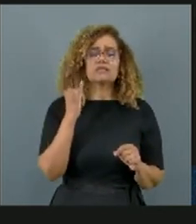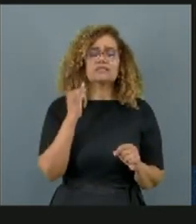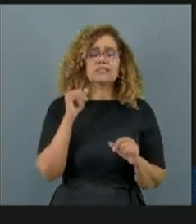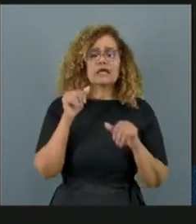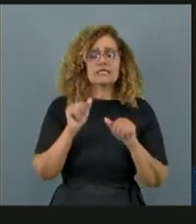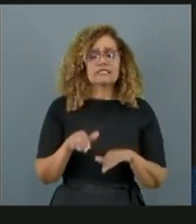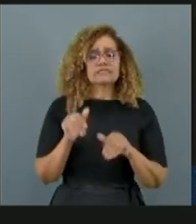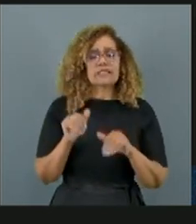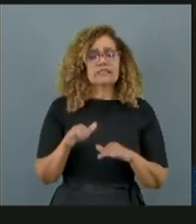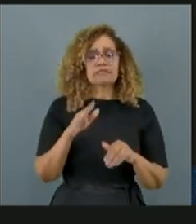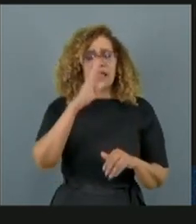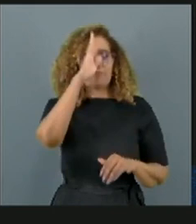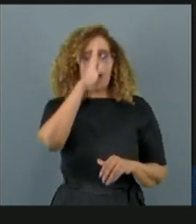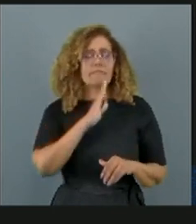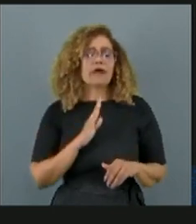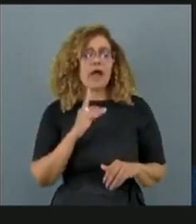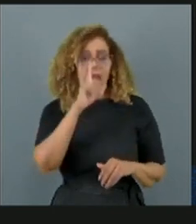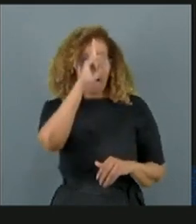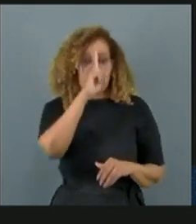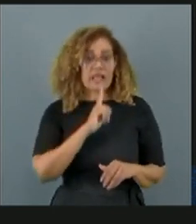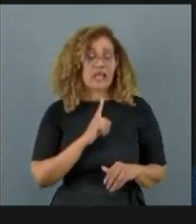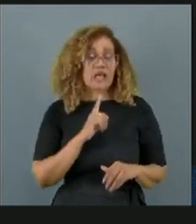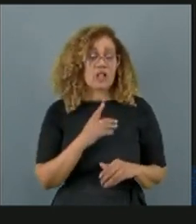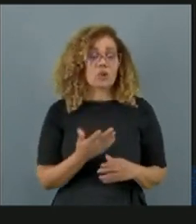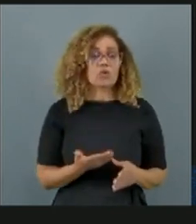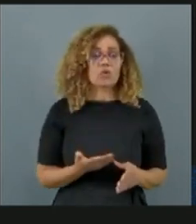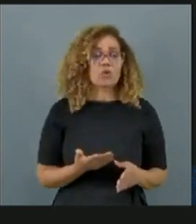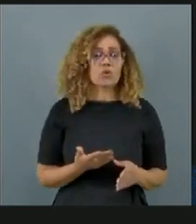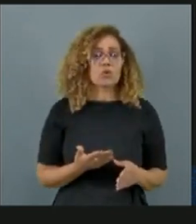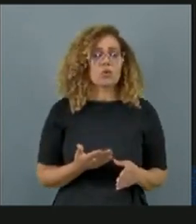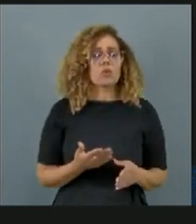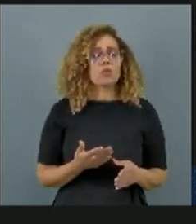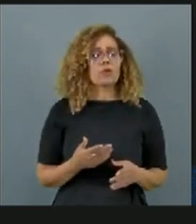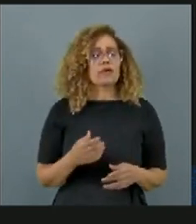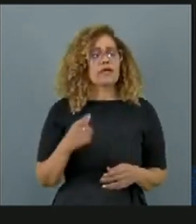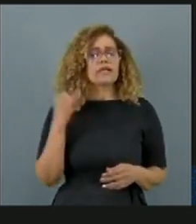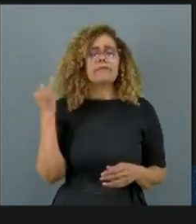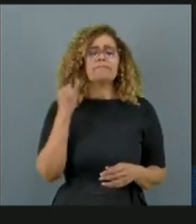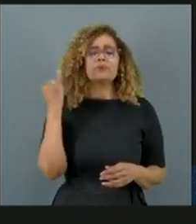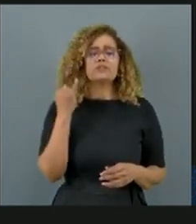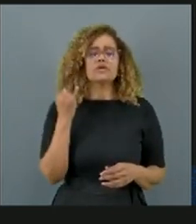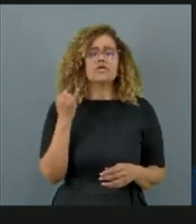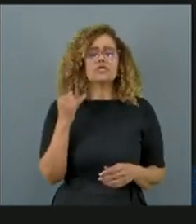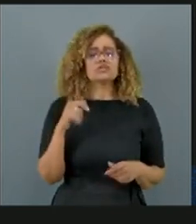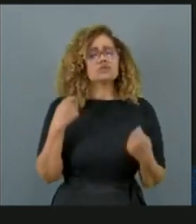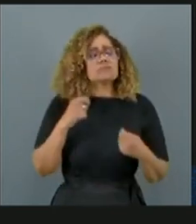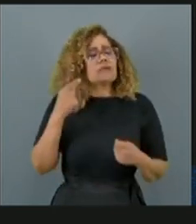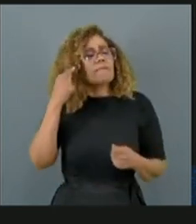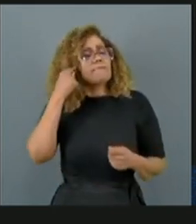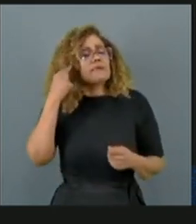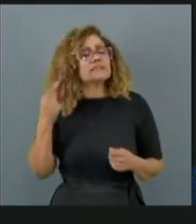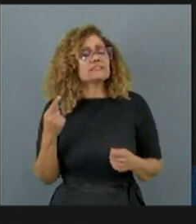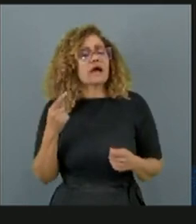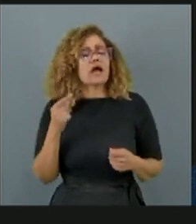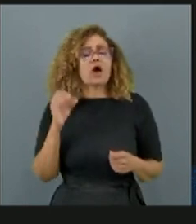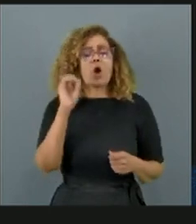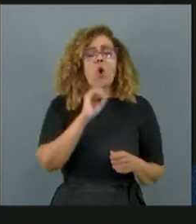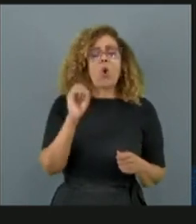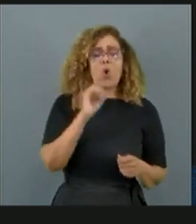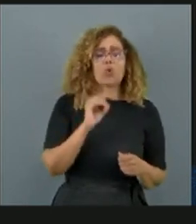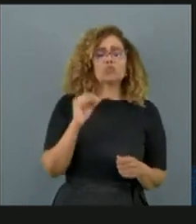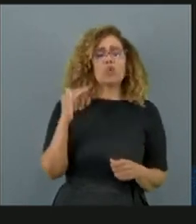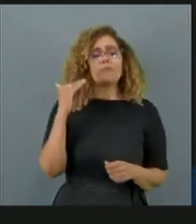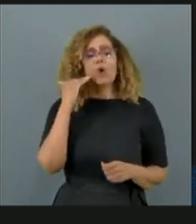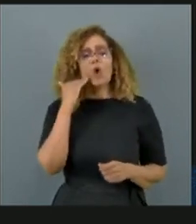porque basta pensarmos por que é importante a campanha Outubro Rosa. Basta